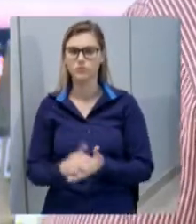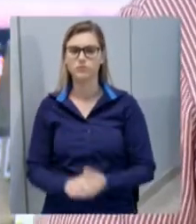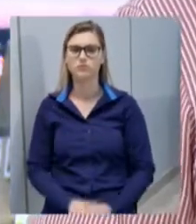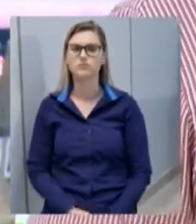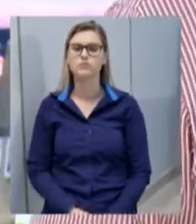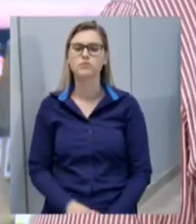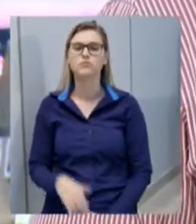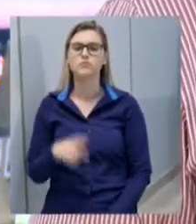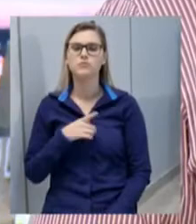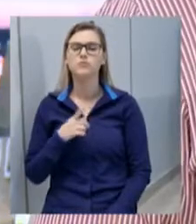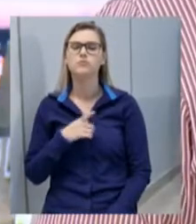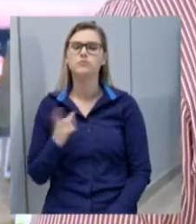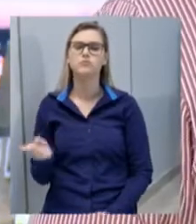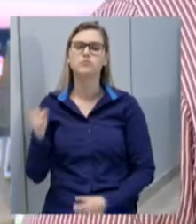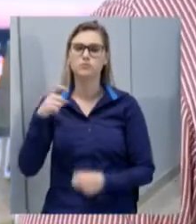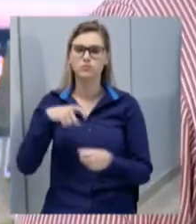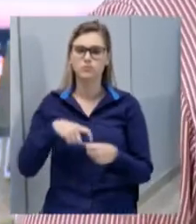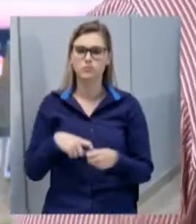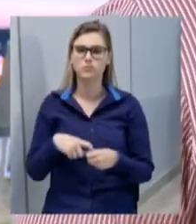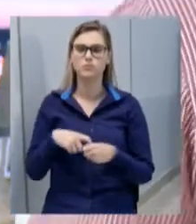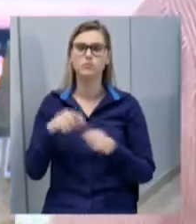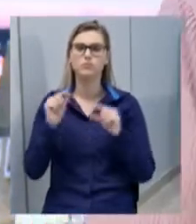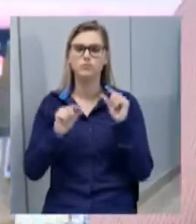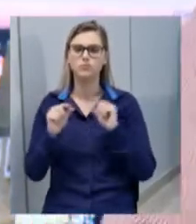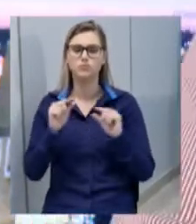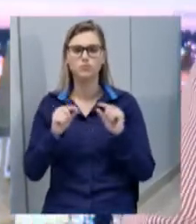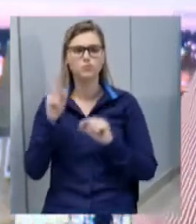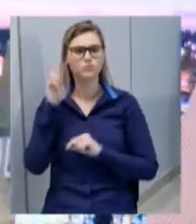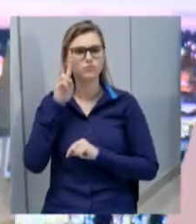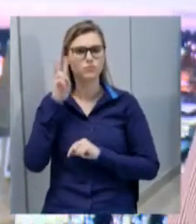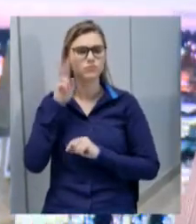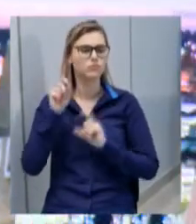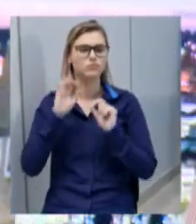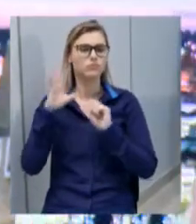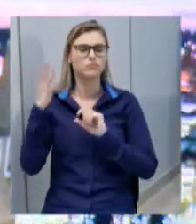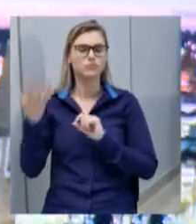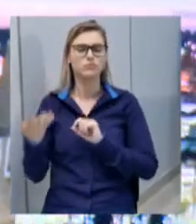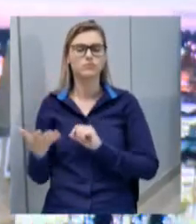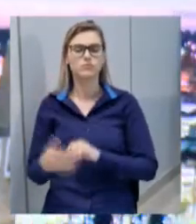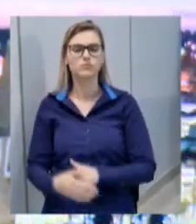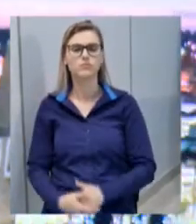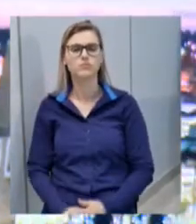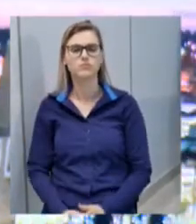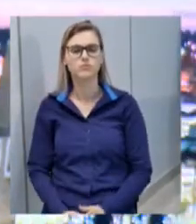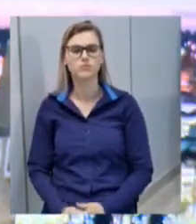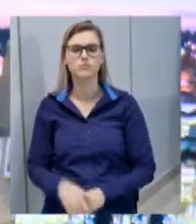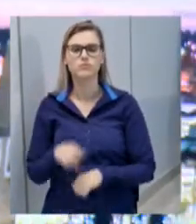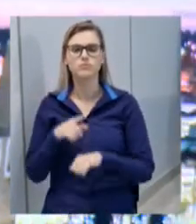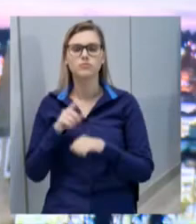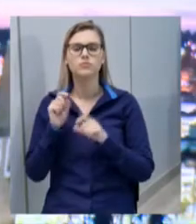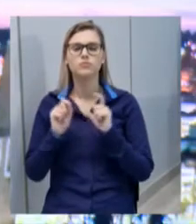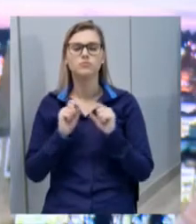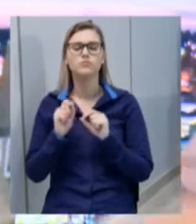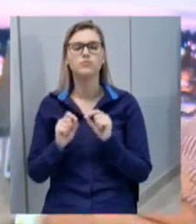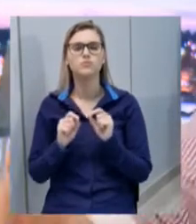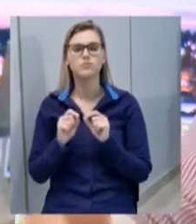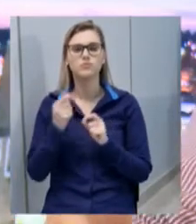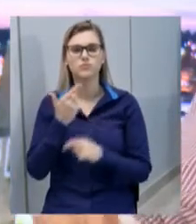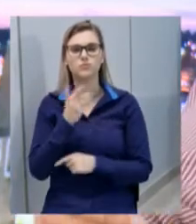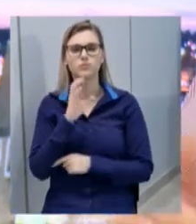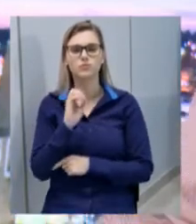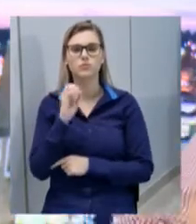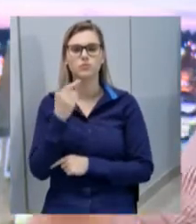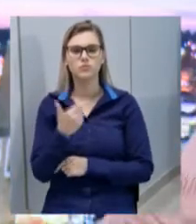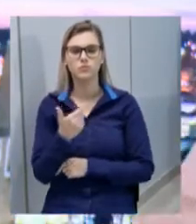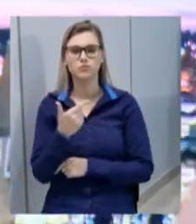recuperando um pouco os fatos históricos que culminaram com esse momento, foi de que em 2002